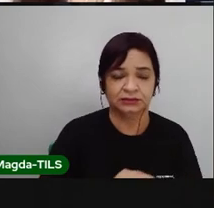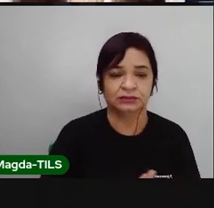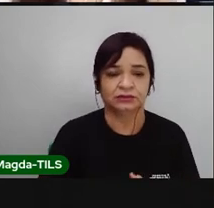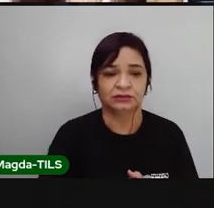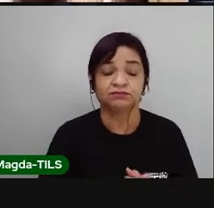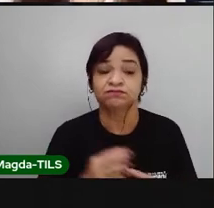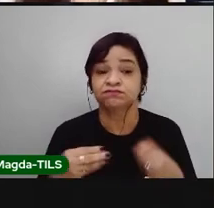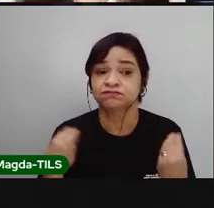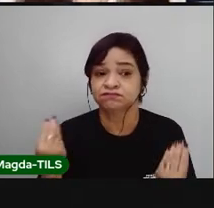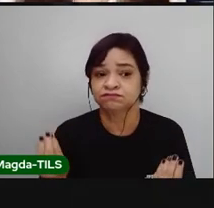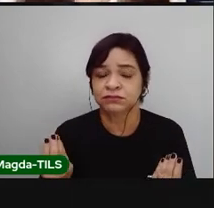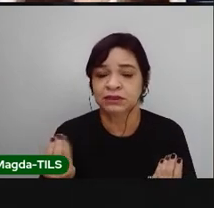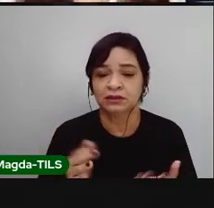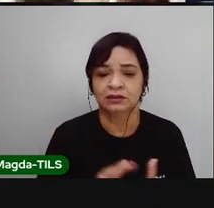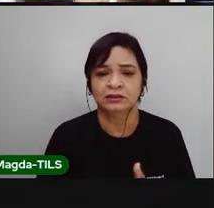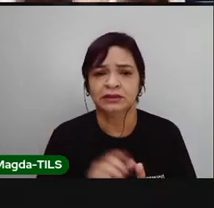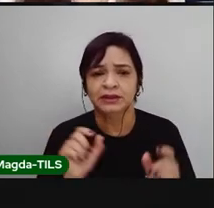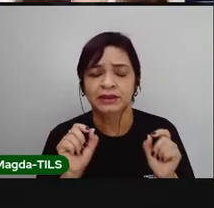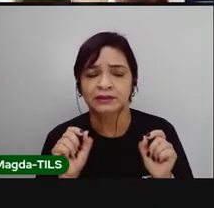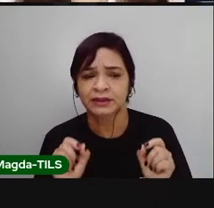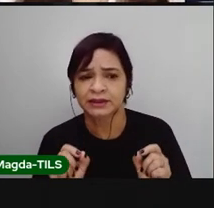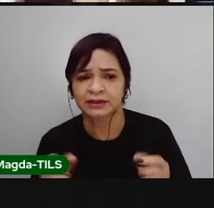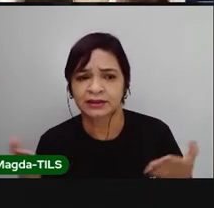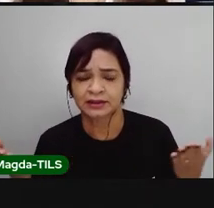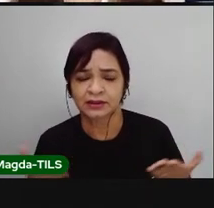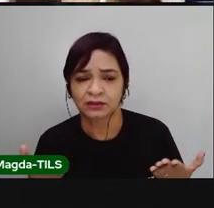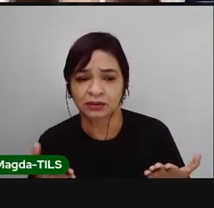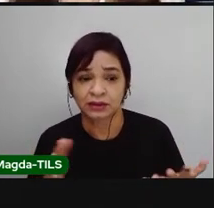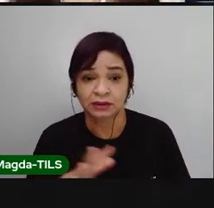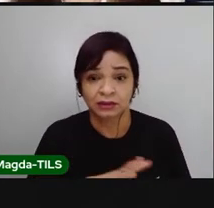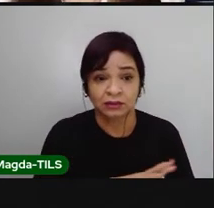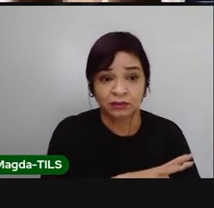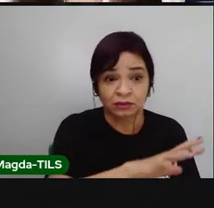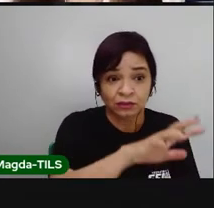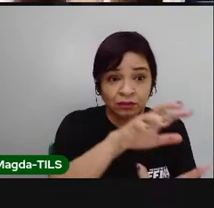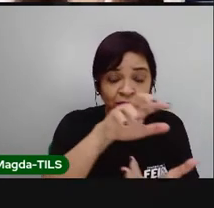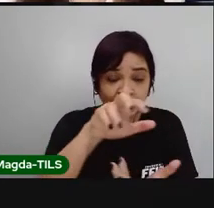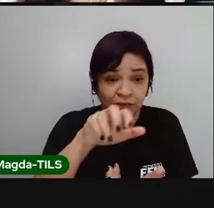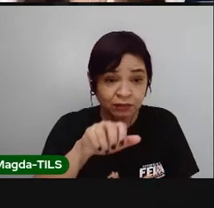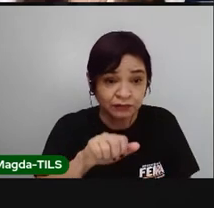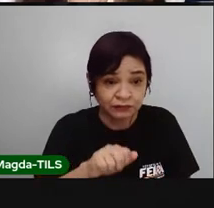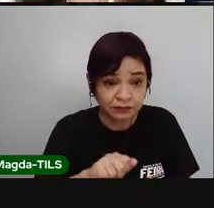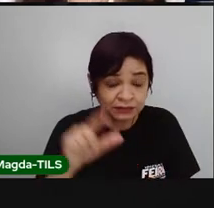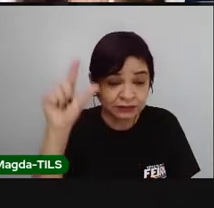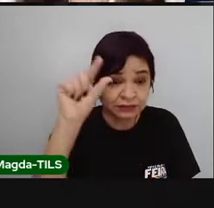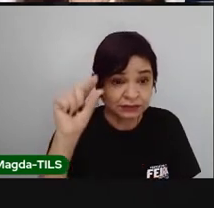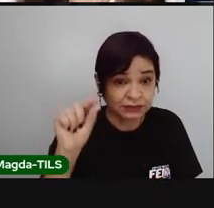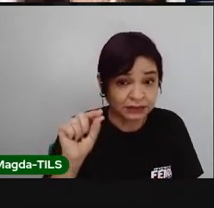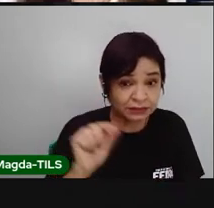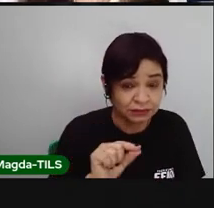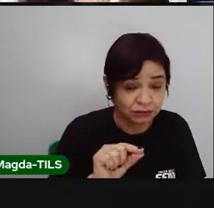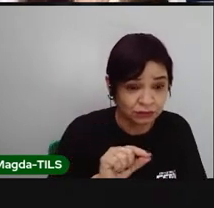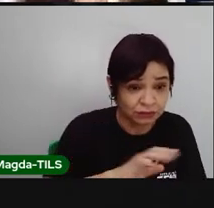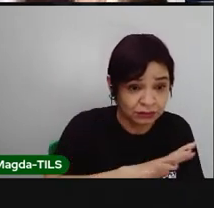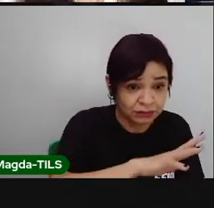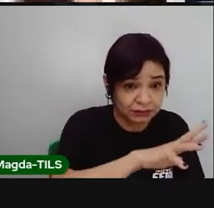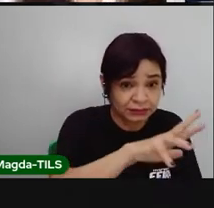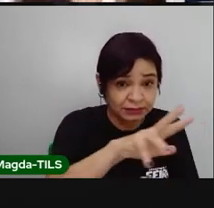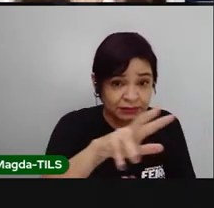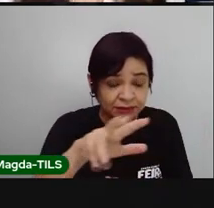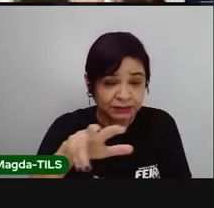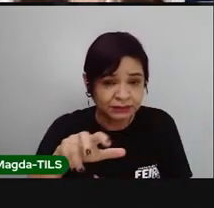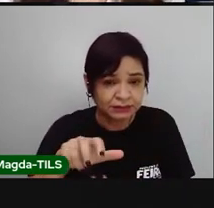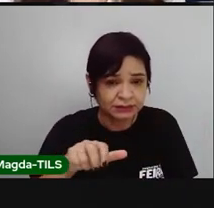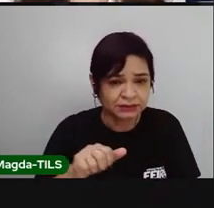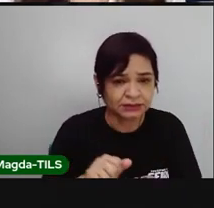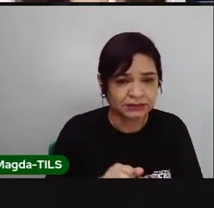Então, a revolução é justamente o movimento que a lua faz em torno da Terra, orbitando a Terra. E ela vai durar